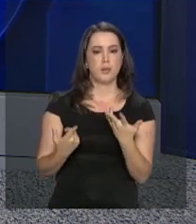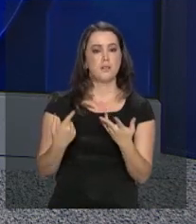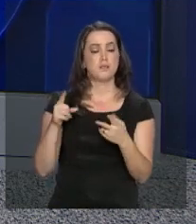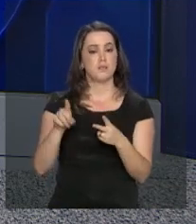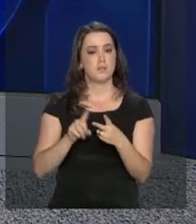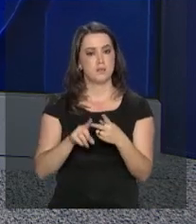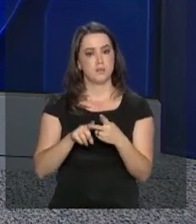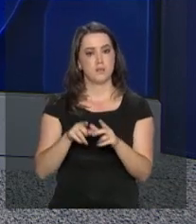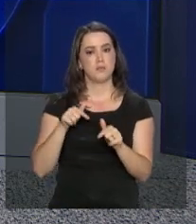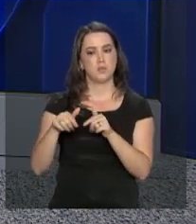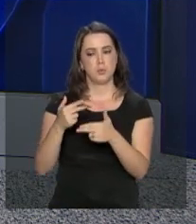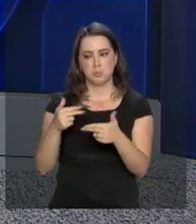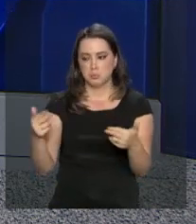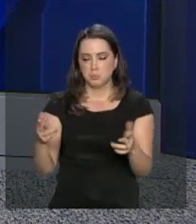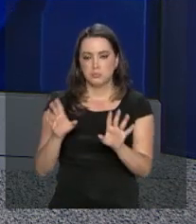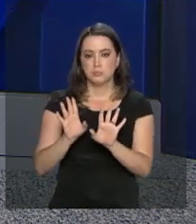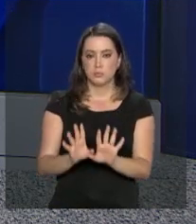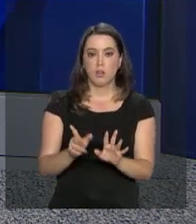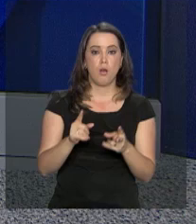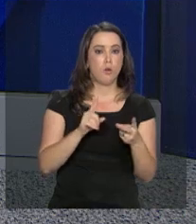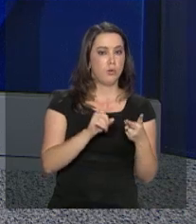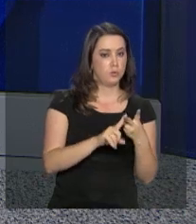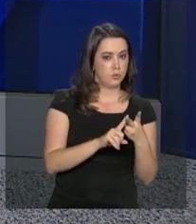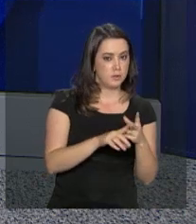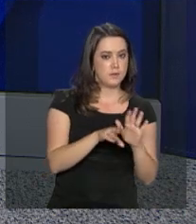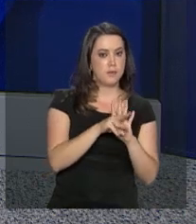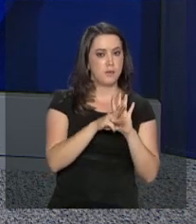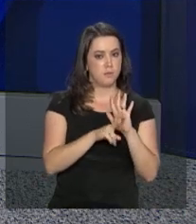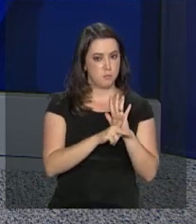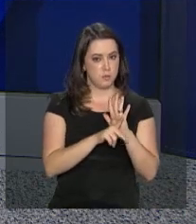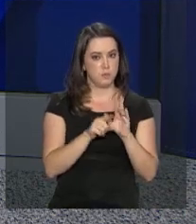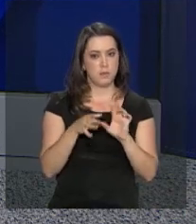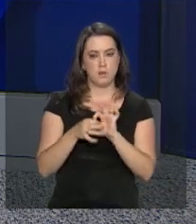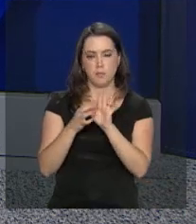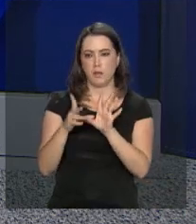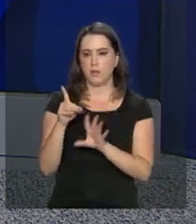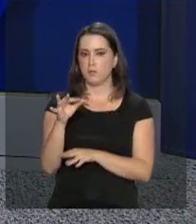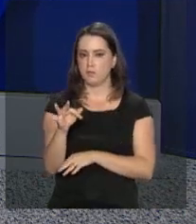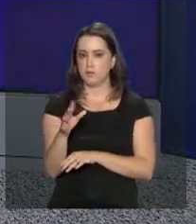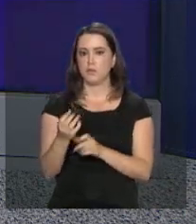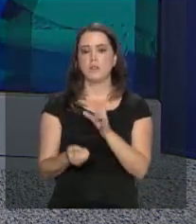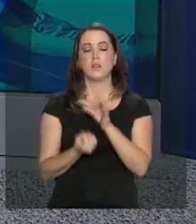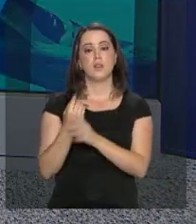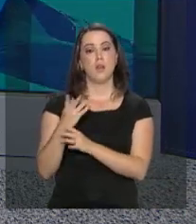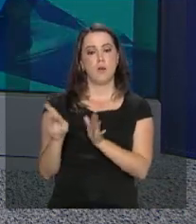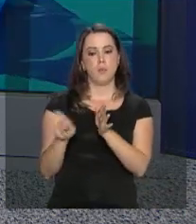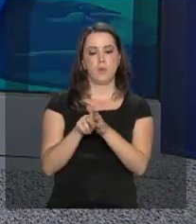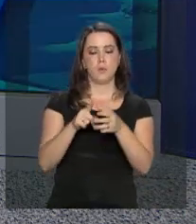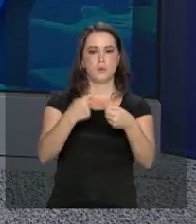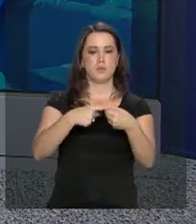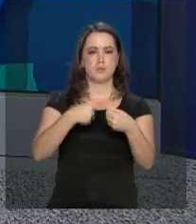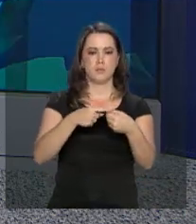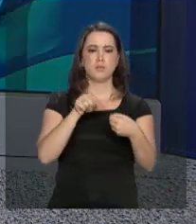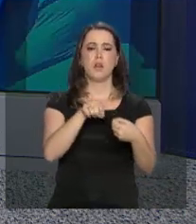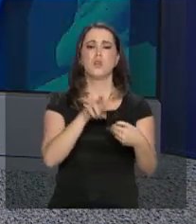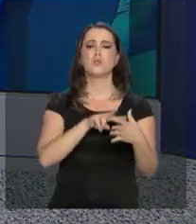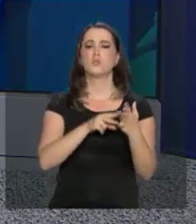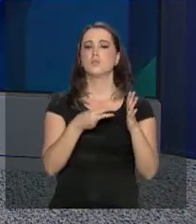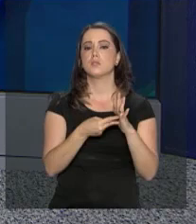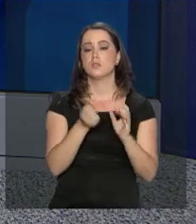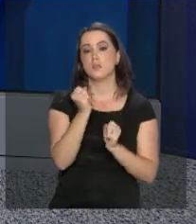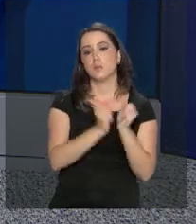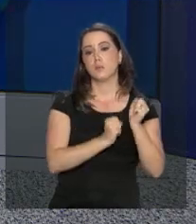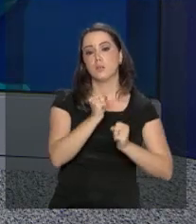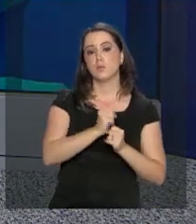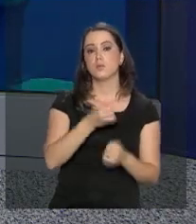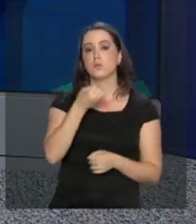e atividades afins. A outra MP autoriza o DF a instituir uma região metropolitana, o que, para o setor produtivo,